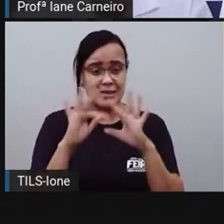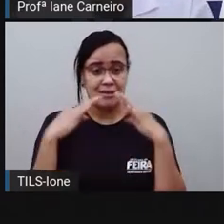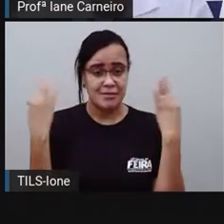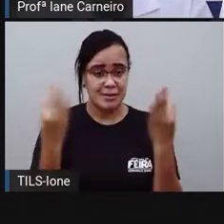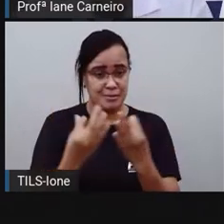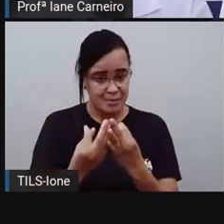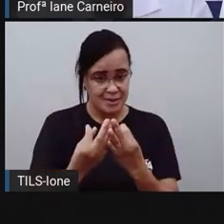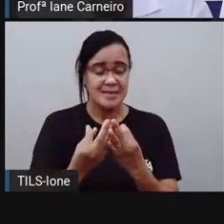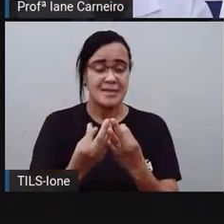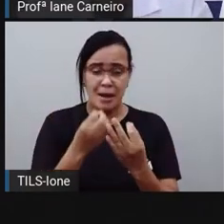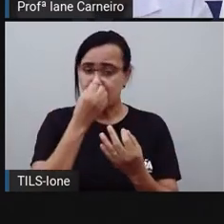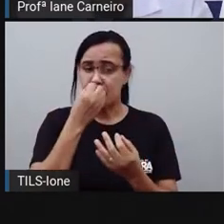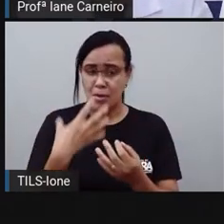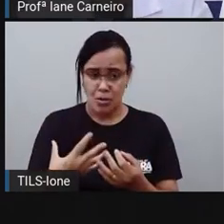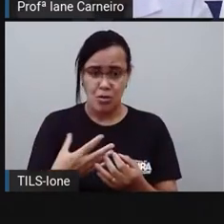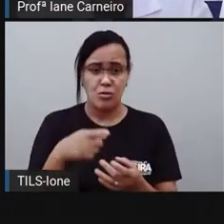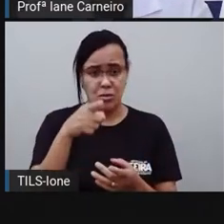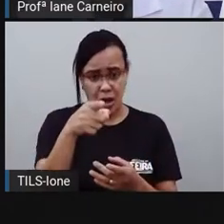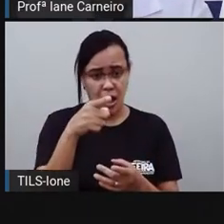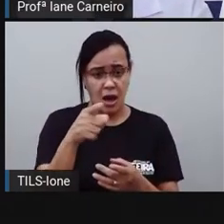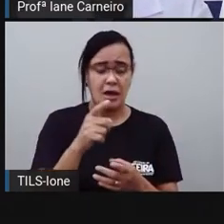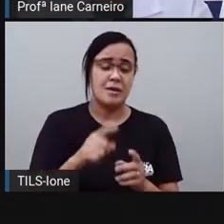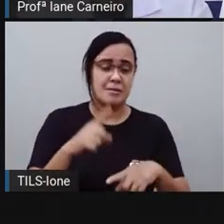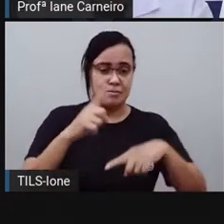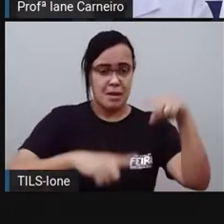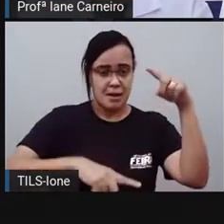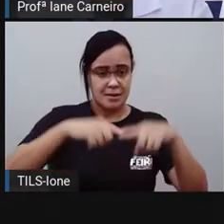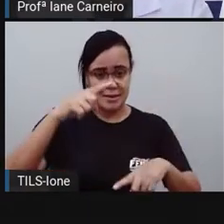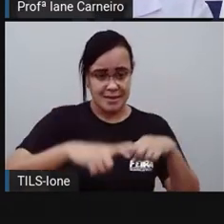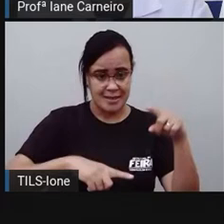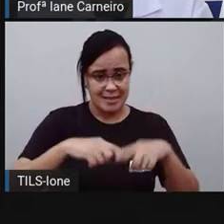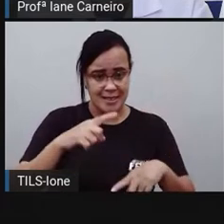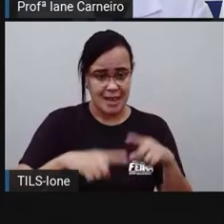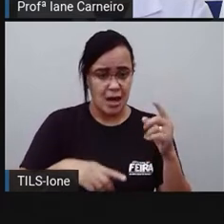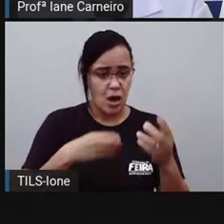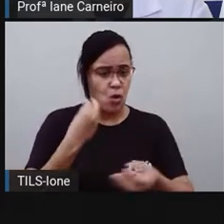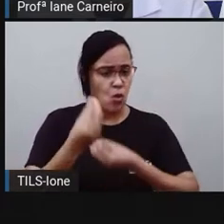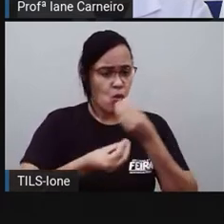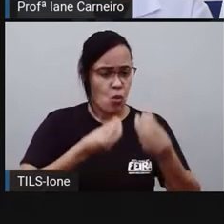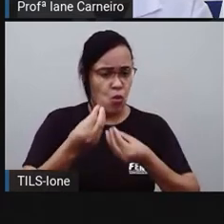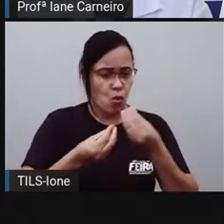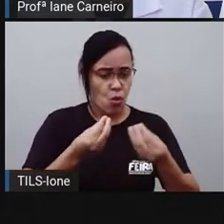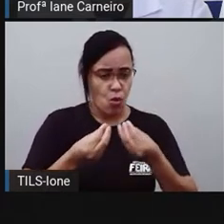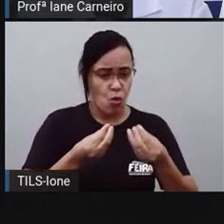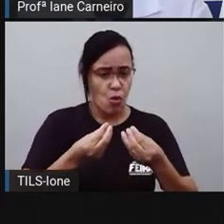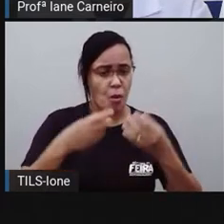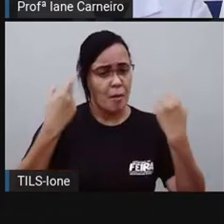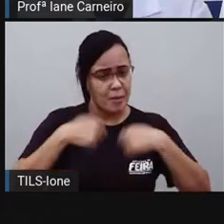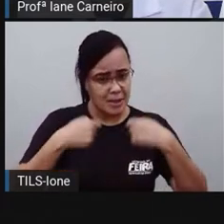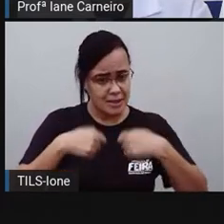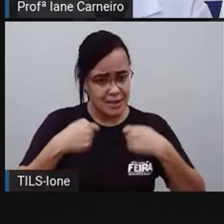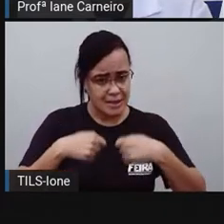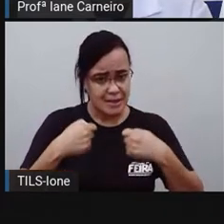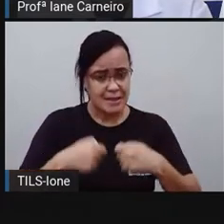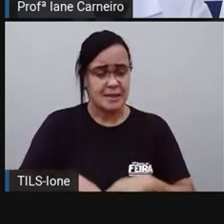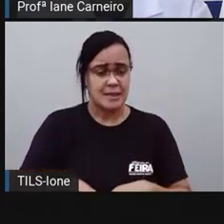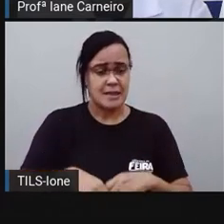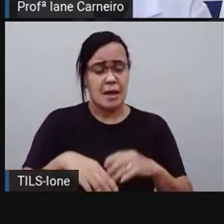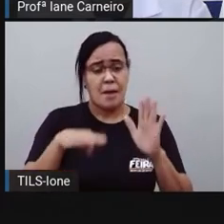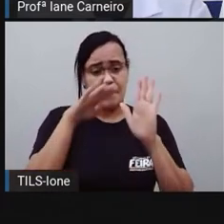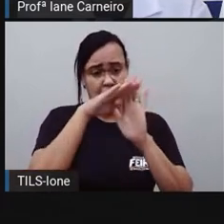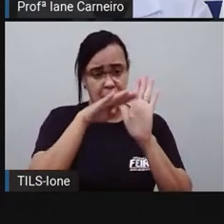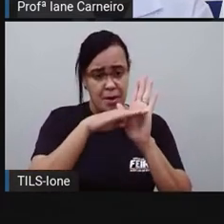A gente tem aqui a receita, os ingredientes, né? A massa. Então 200 gramas de manteiga. Uma xícara e meia de açúcar